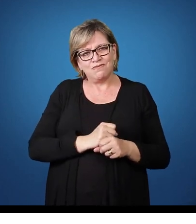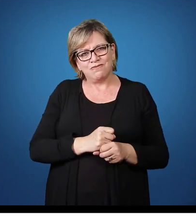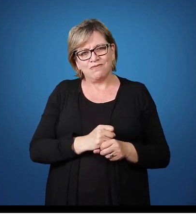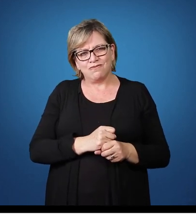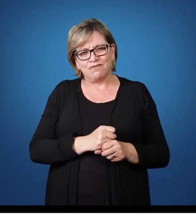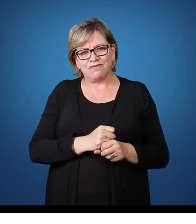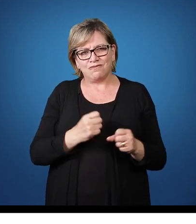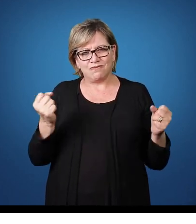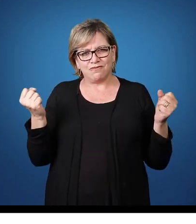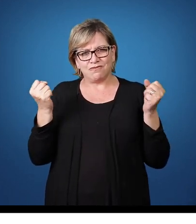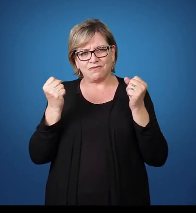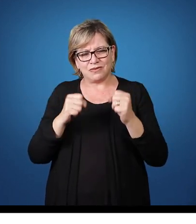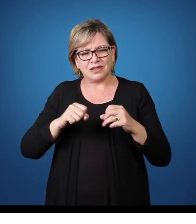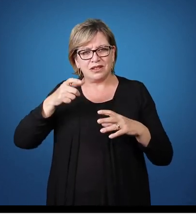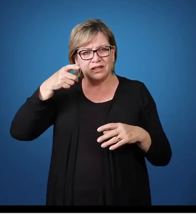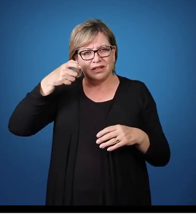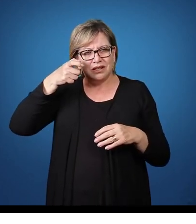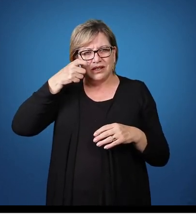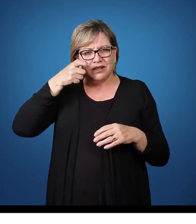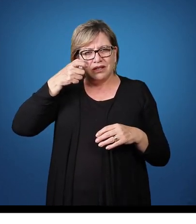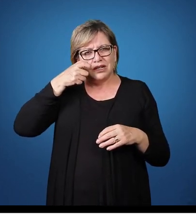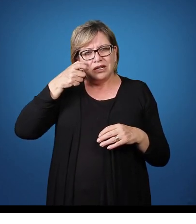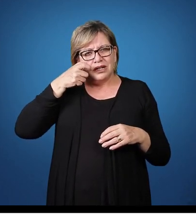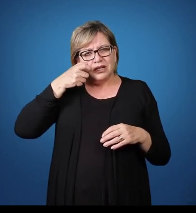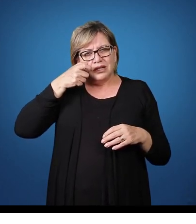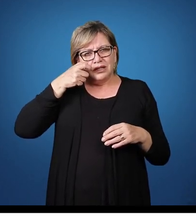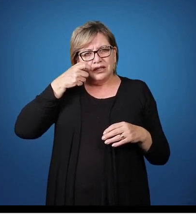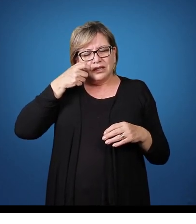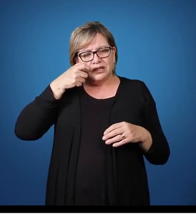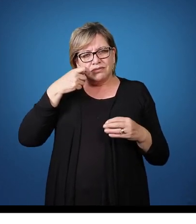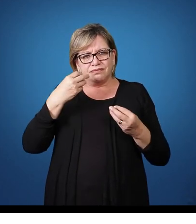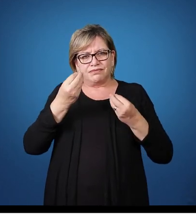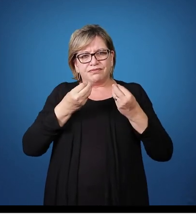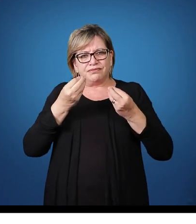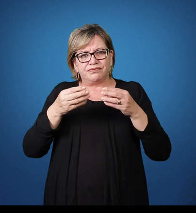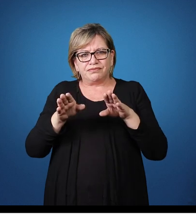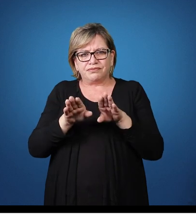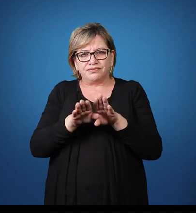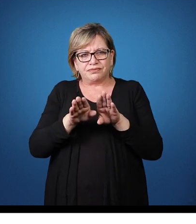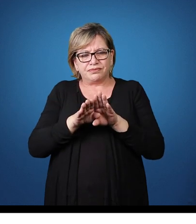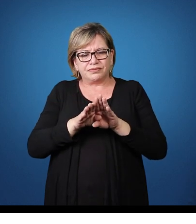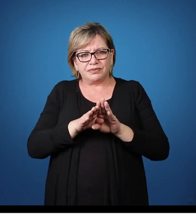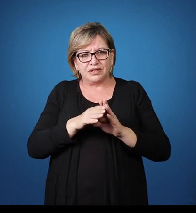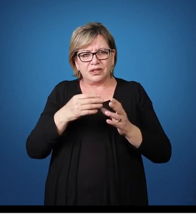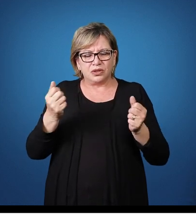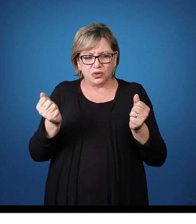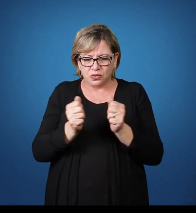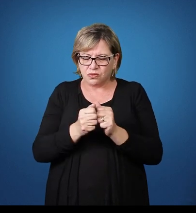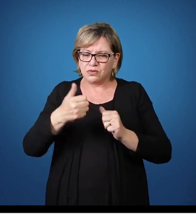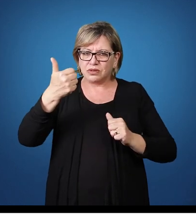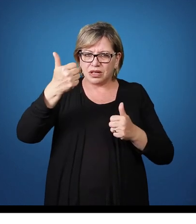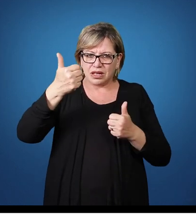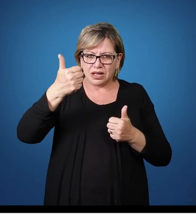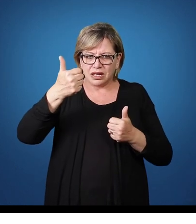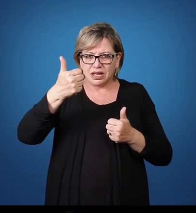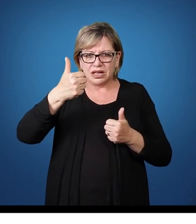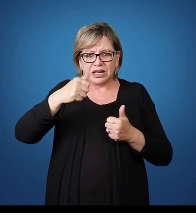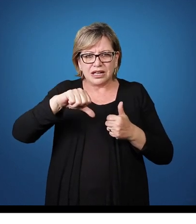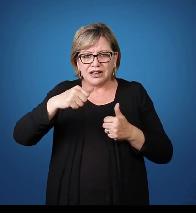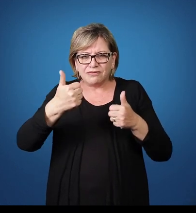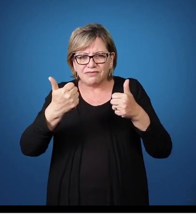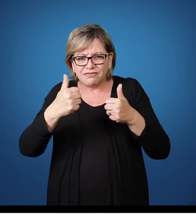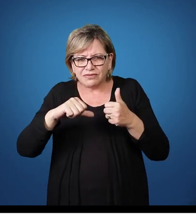Nós podemos Observar Através Também Da avaliação Que ele tem A noção